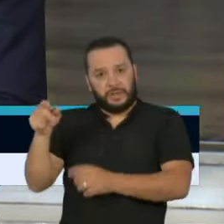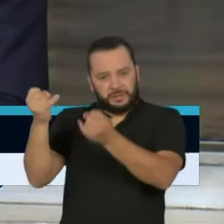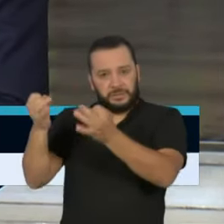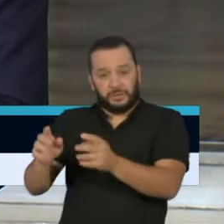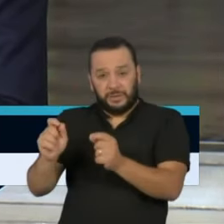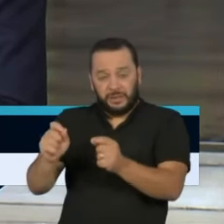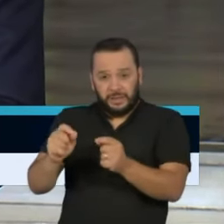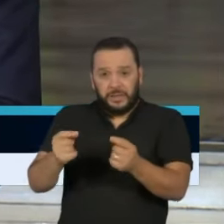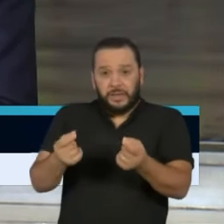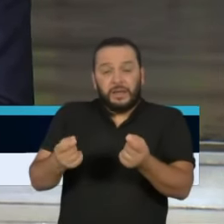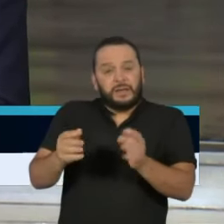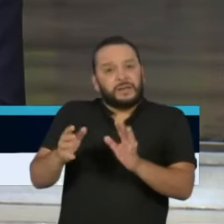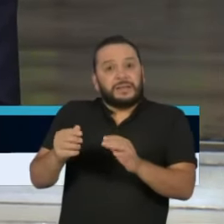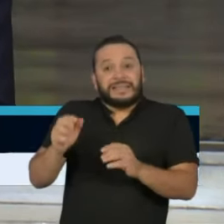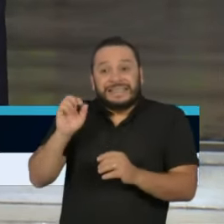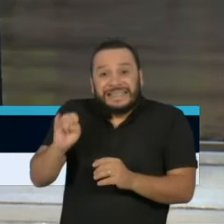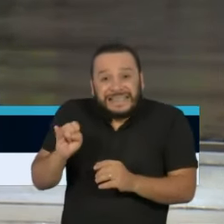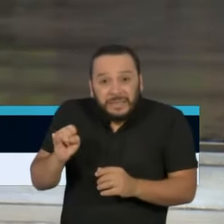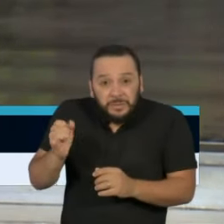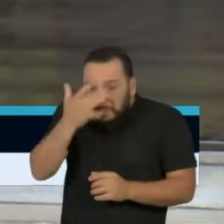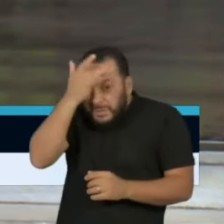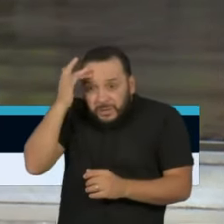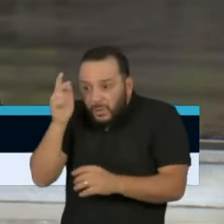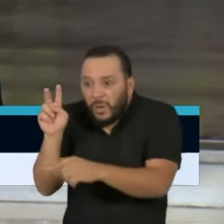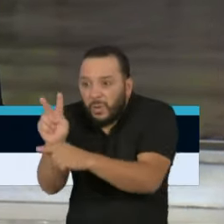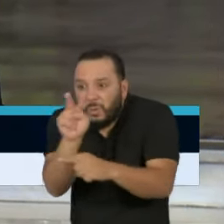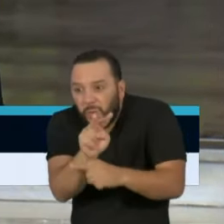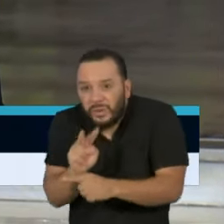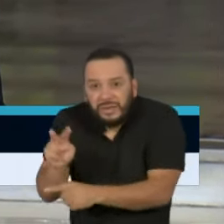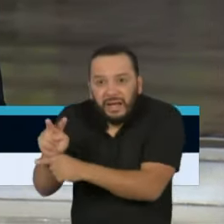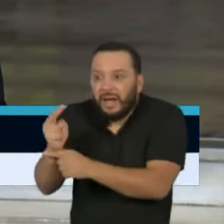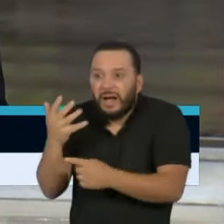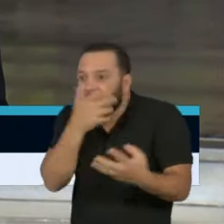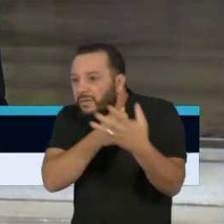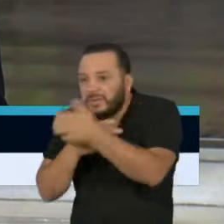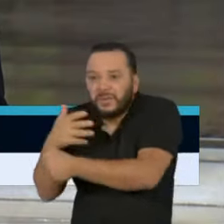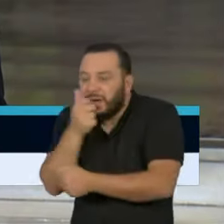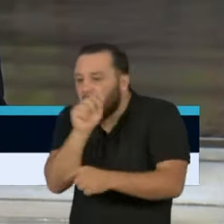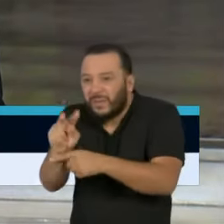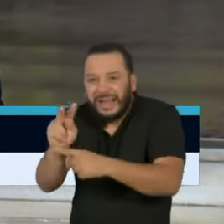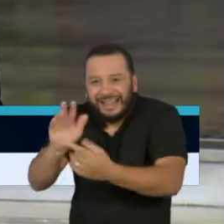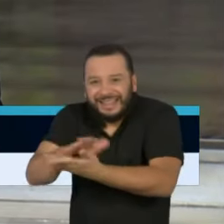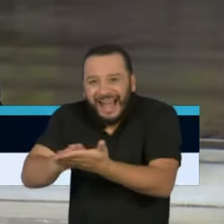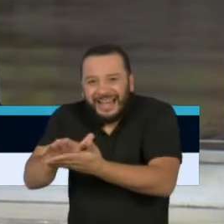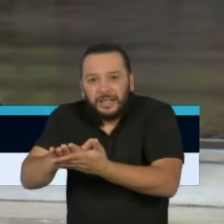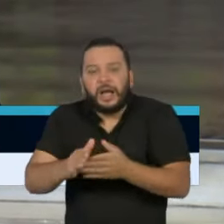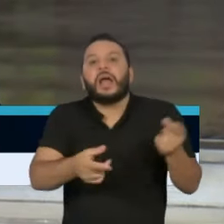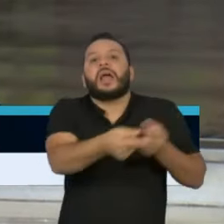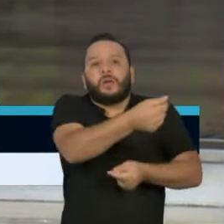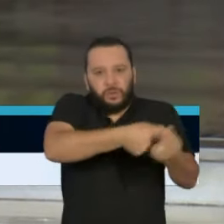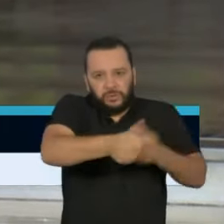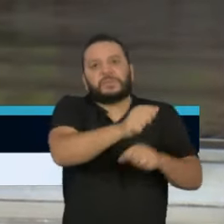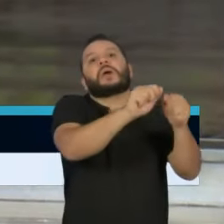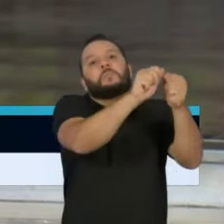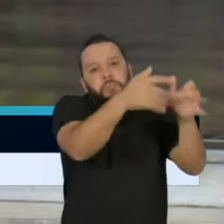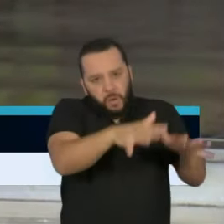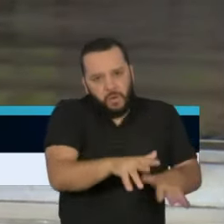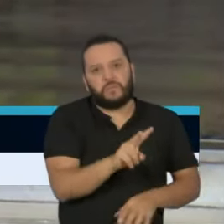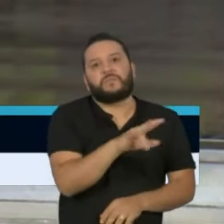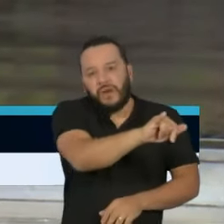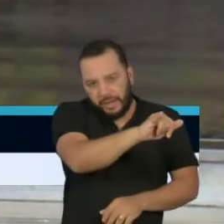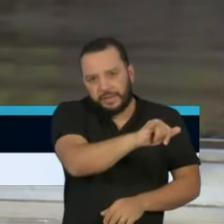salvarmos as pessoas. Esta é a palavra do prêmio Nobel de